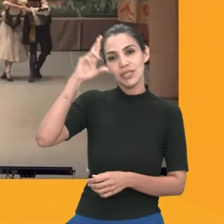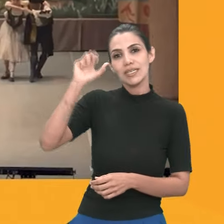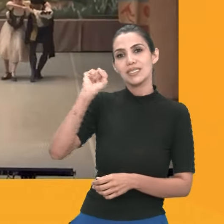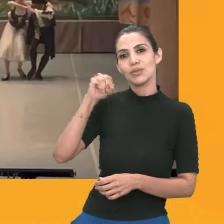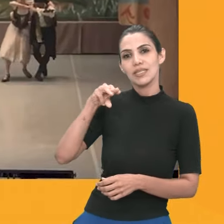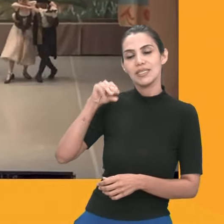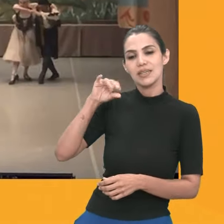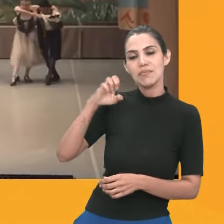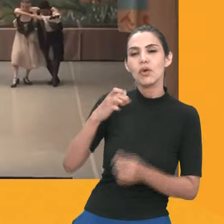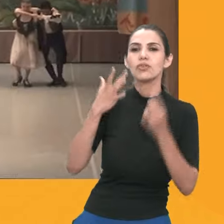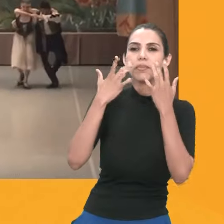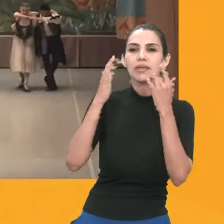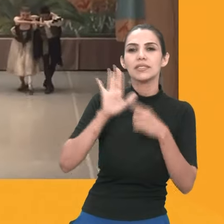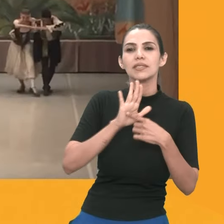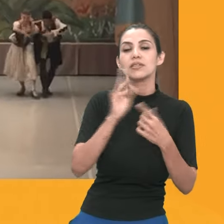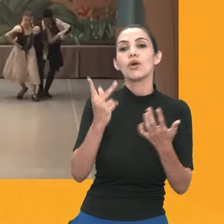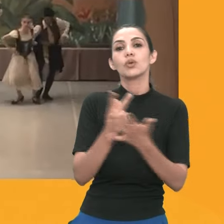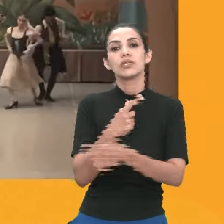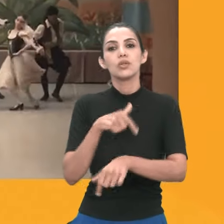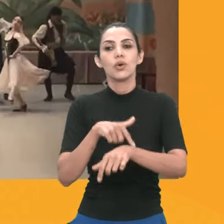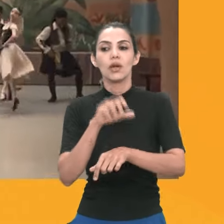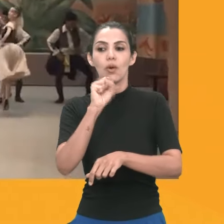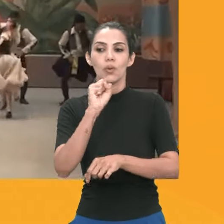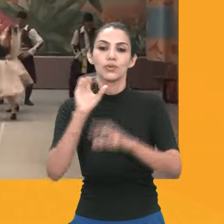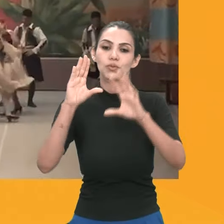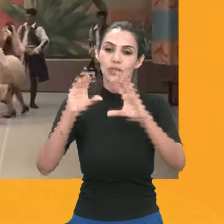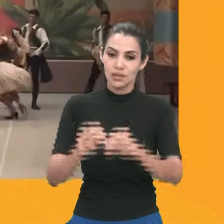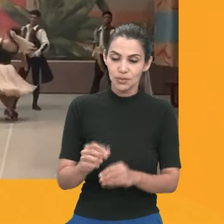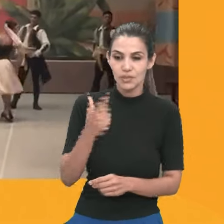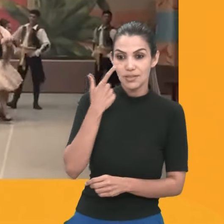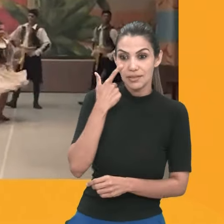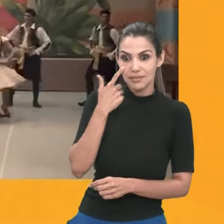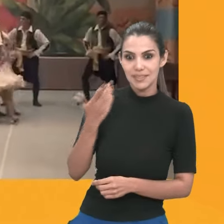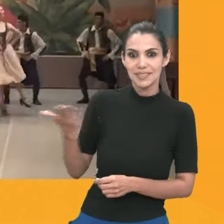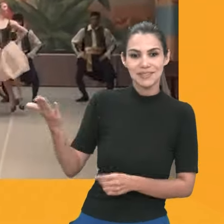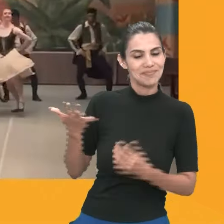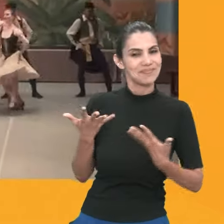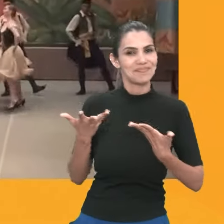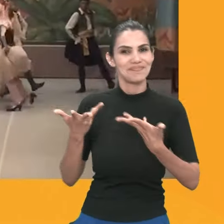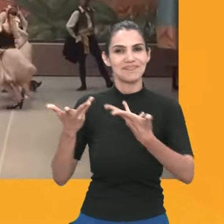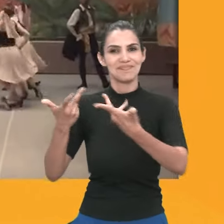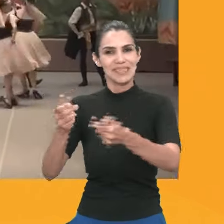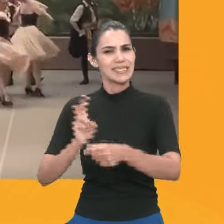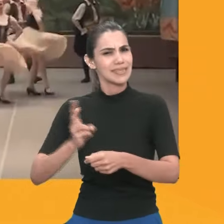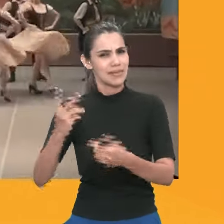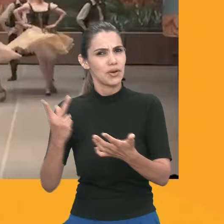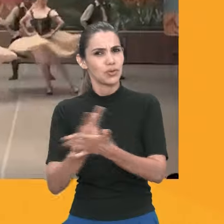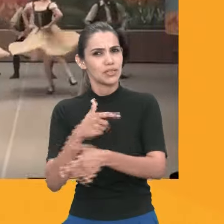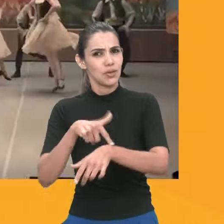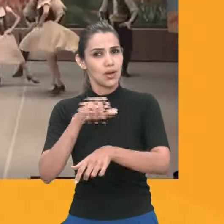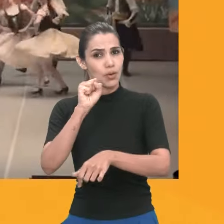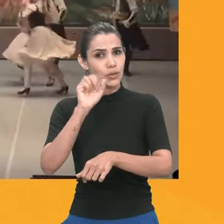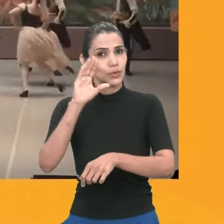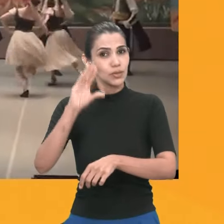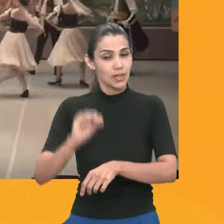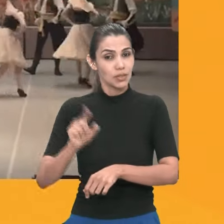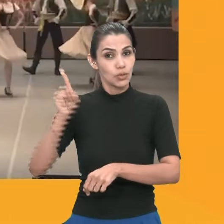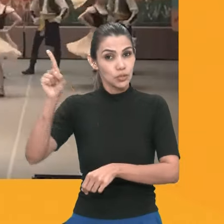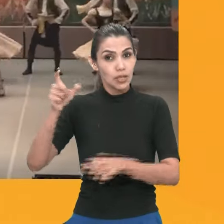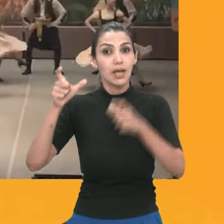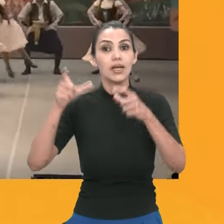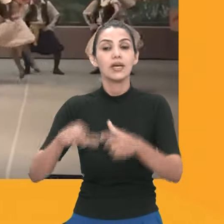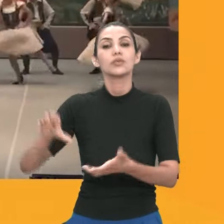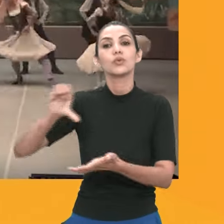as apresentações são sempre às 8 da noite. Olha isso, gente. Belíssimo, né? Sempre às 8 da noite lá no Basileu França, que fica no setor